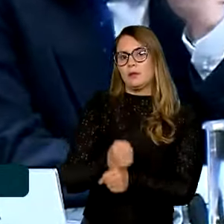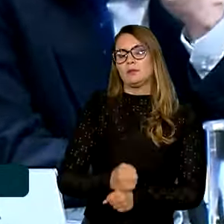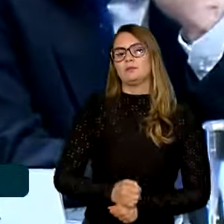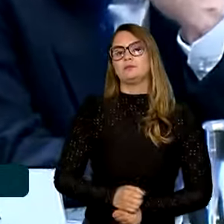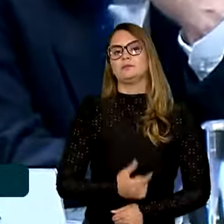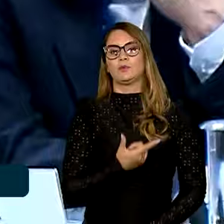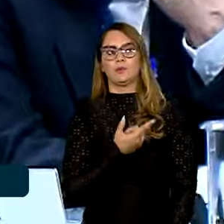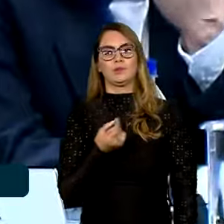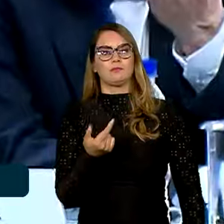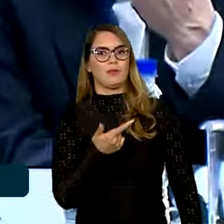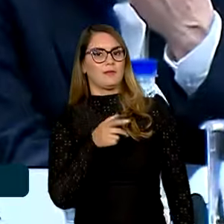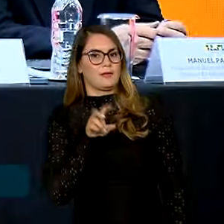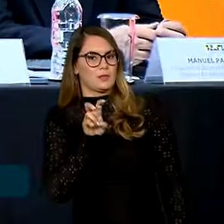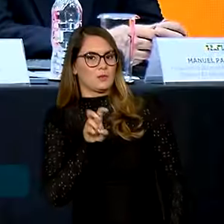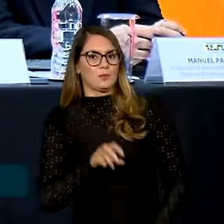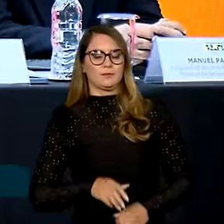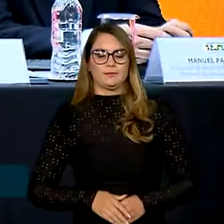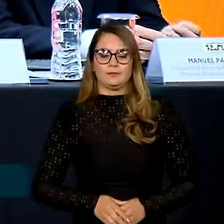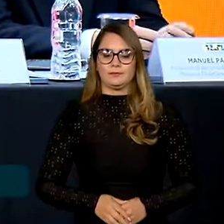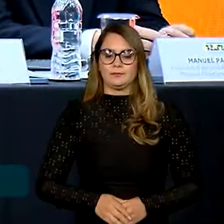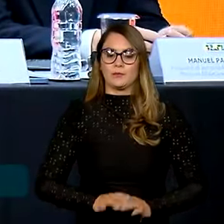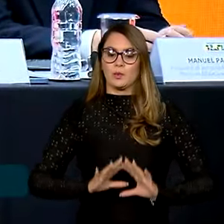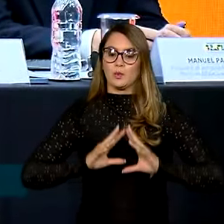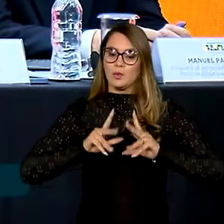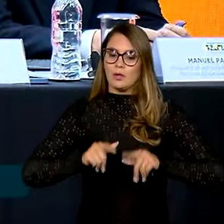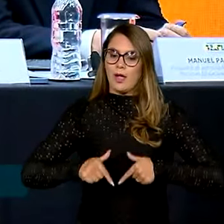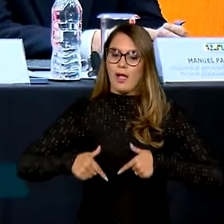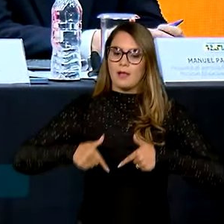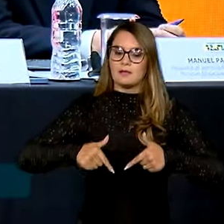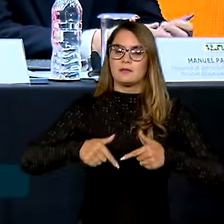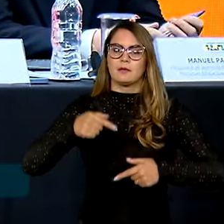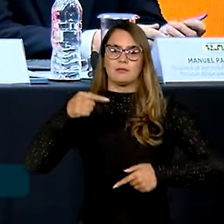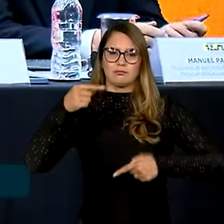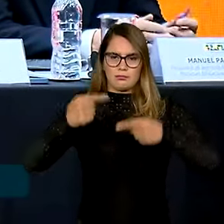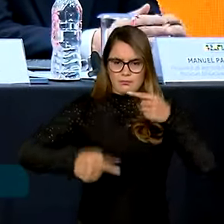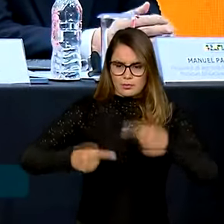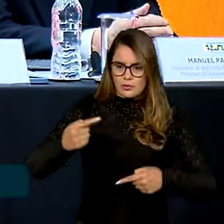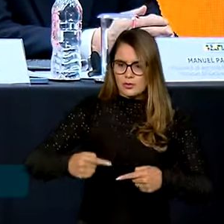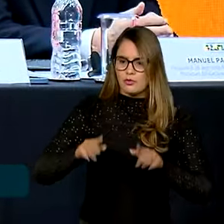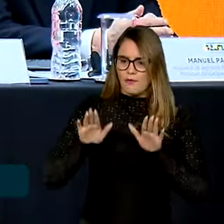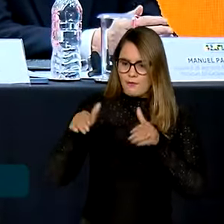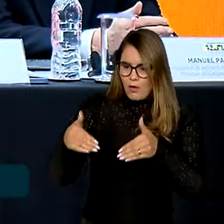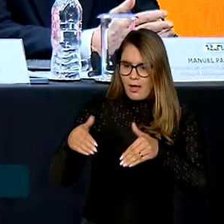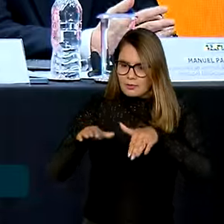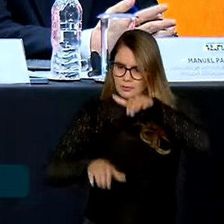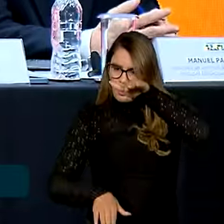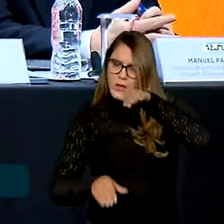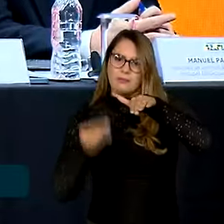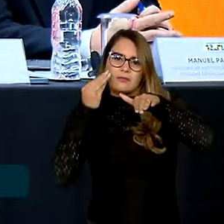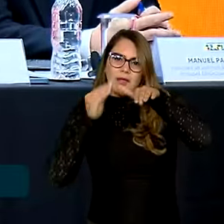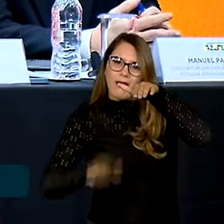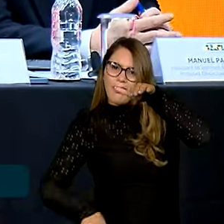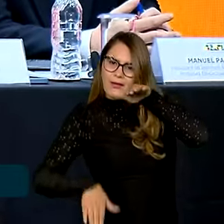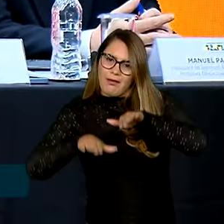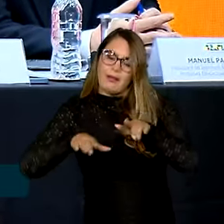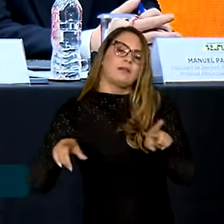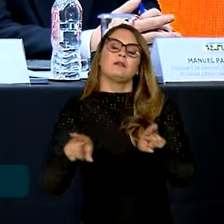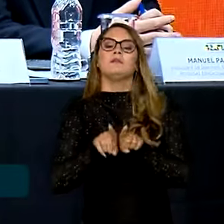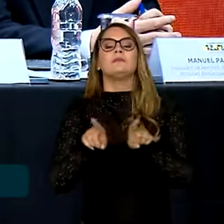2025. Toda a ação nossa de política está focada na redução da desigualdade e na inclusão